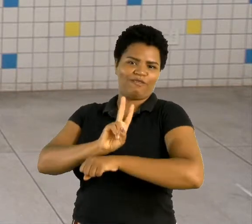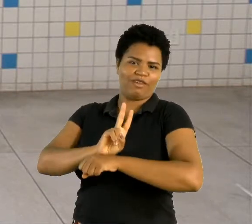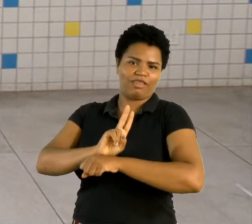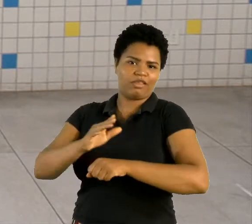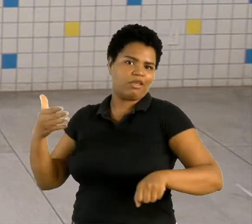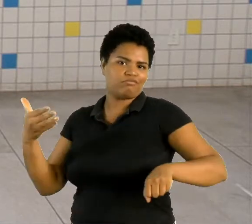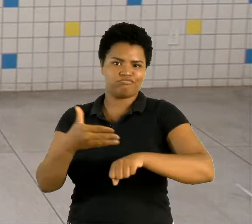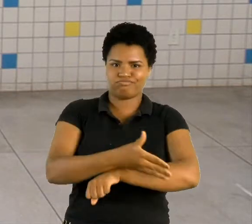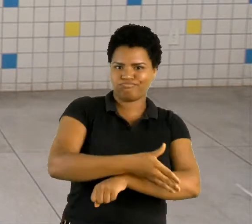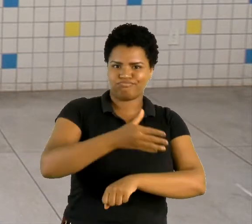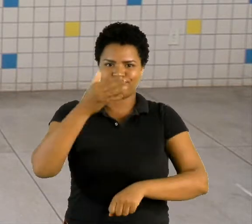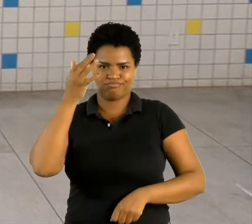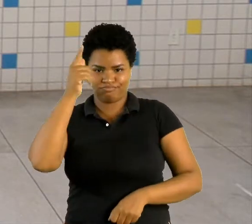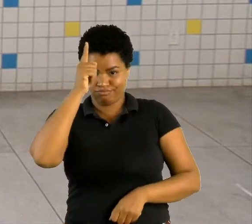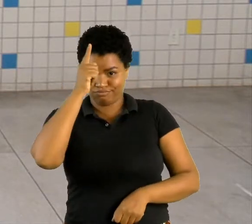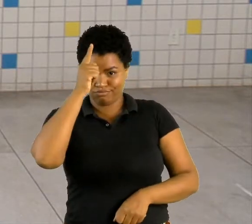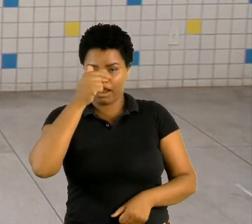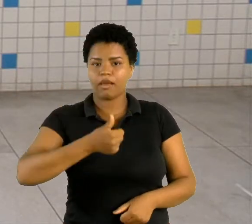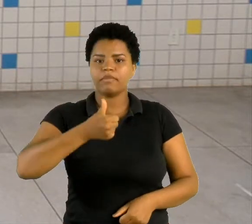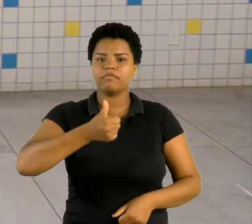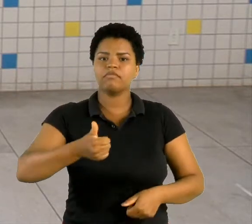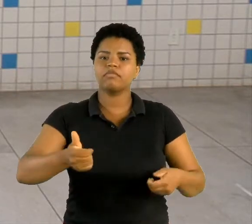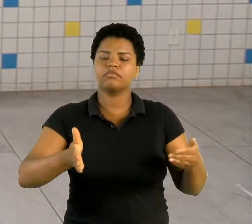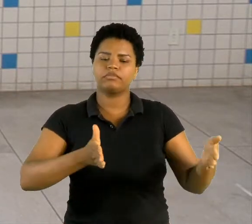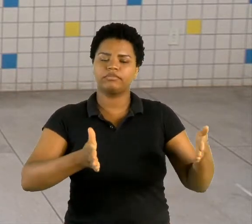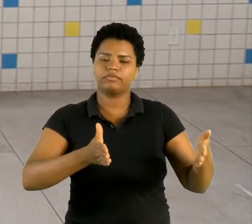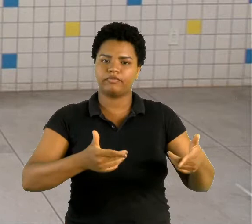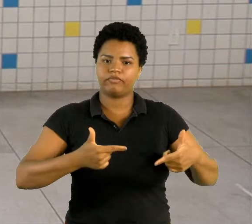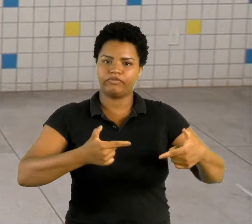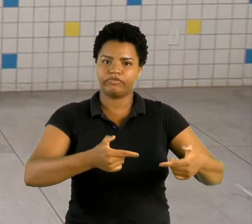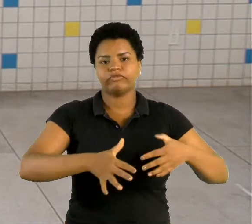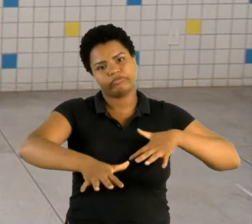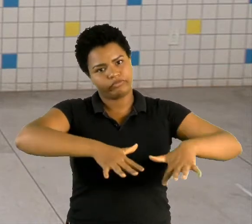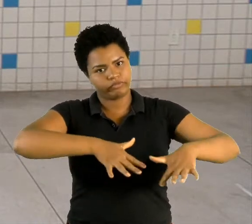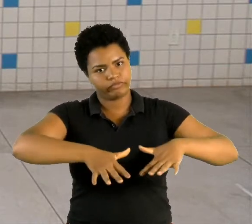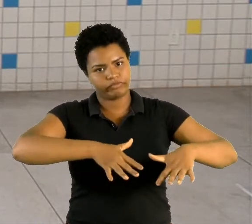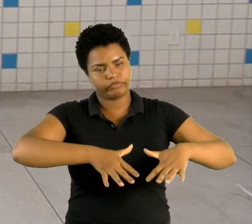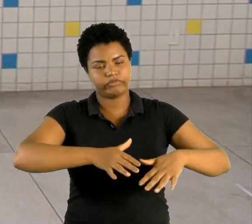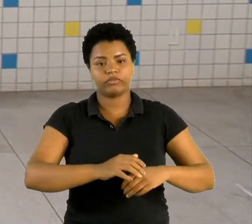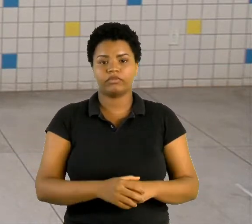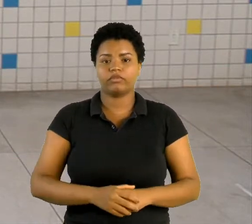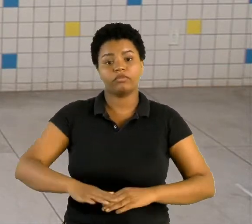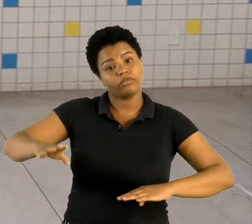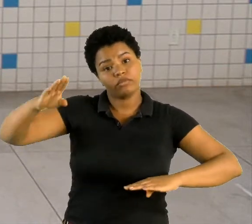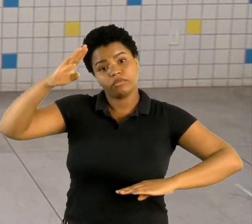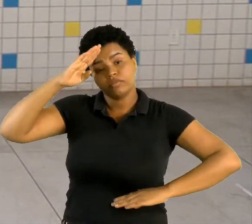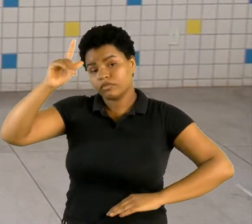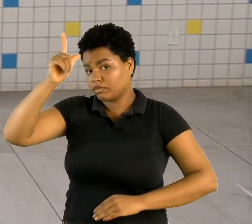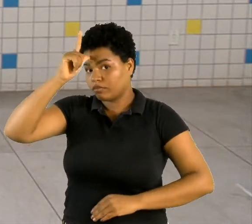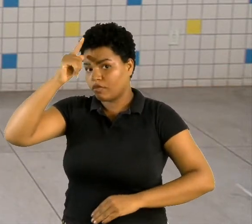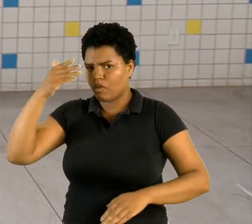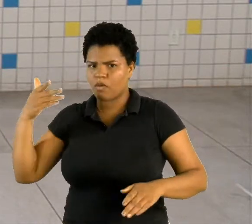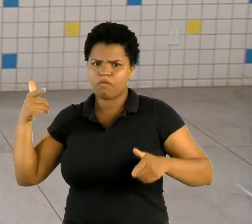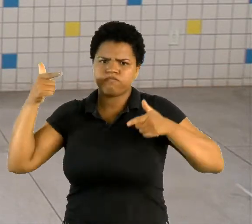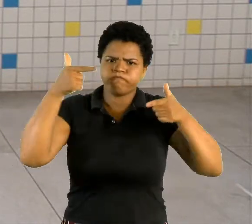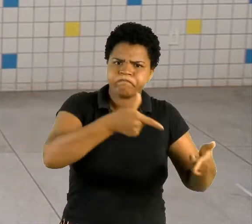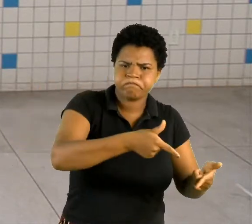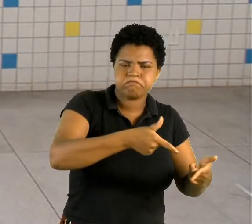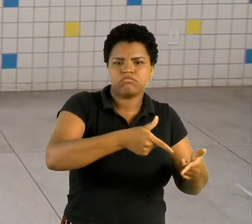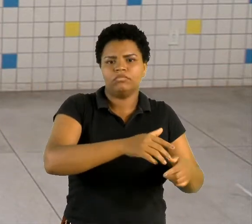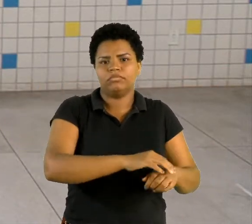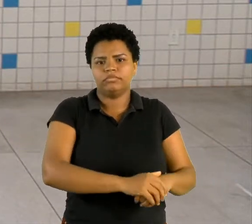primeira fase da guerra, fase de movimentos. Os exércitos da Alemanha começam a atacar, atacam